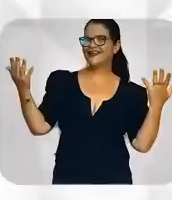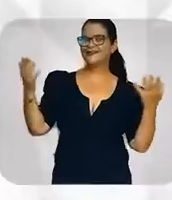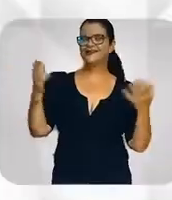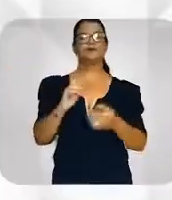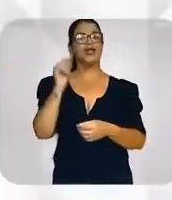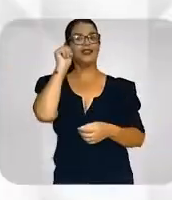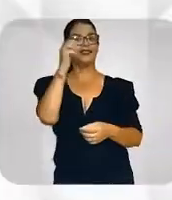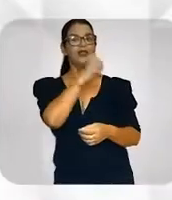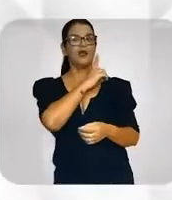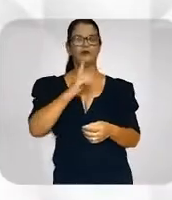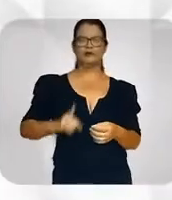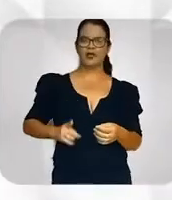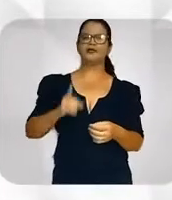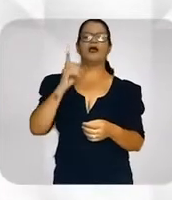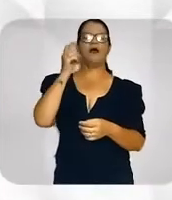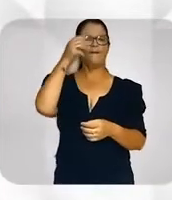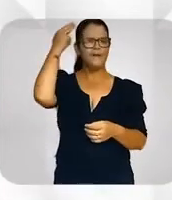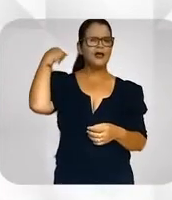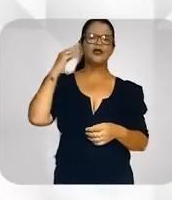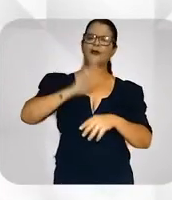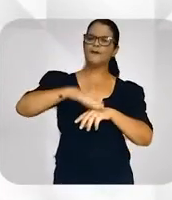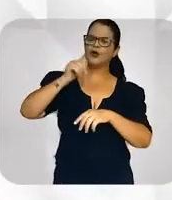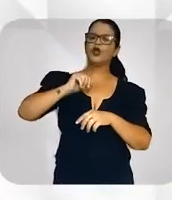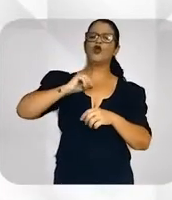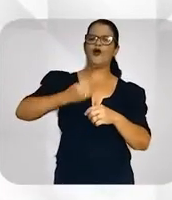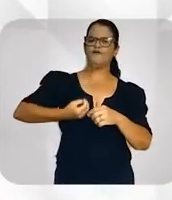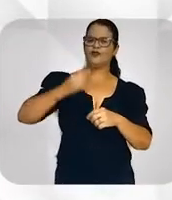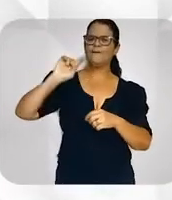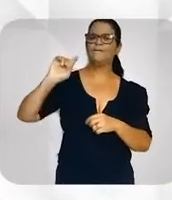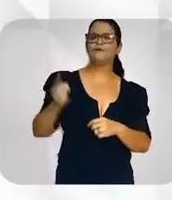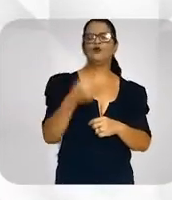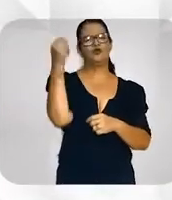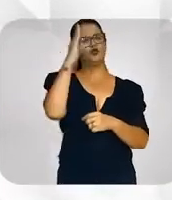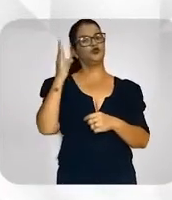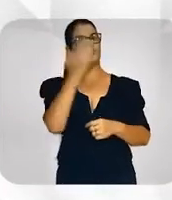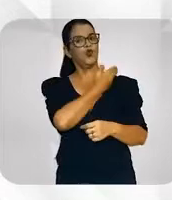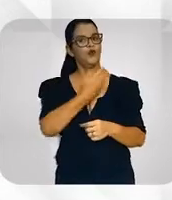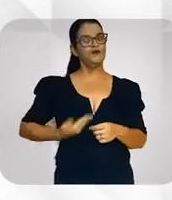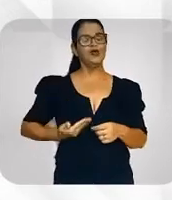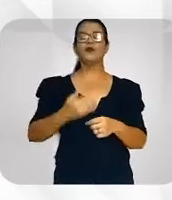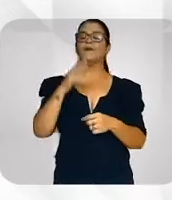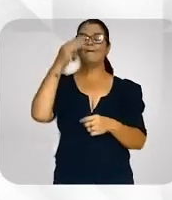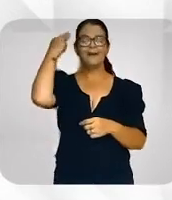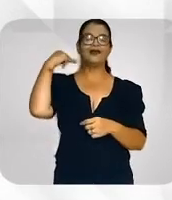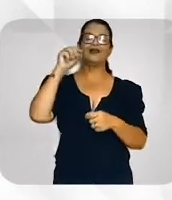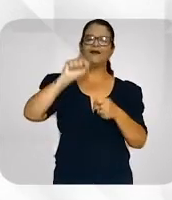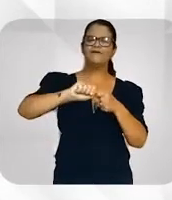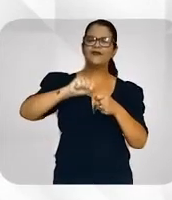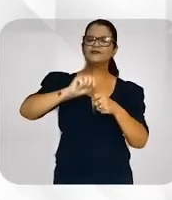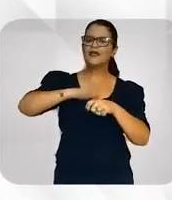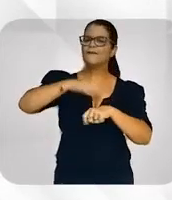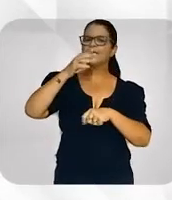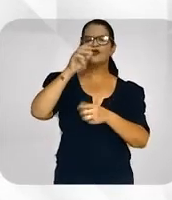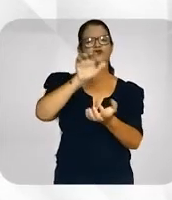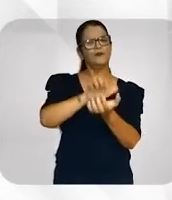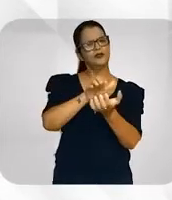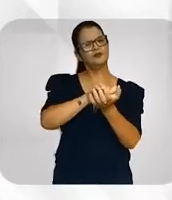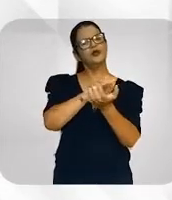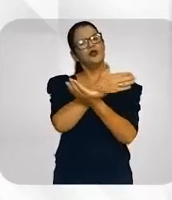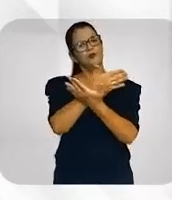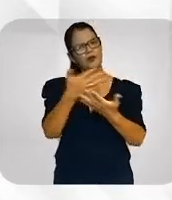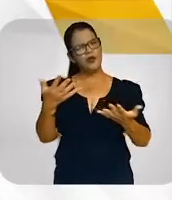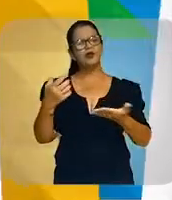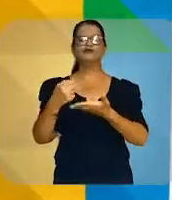Como deputada, Marília melhorou a vida de milhões de brasileiros. No governo, Marília vai fazer ainda mais pelos pernambucanos.